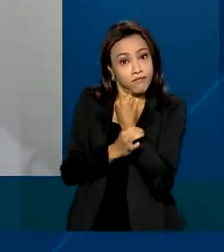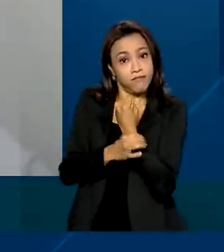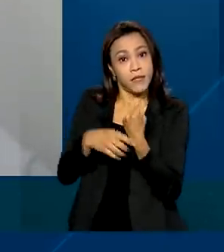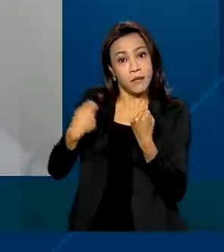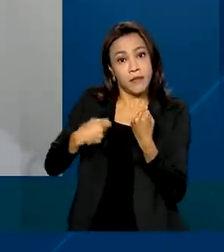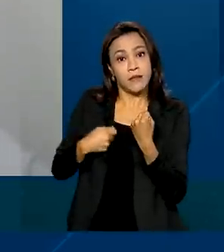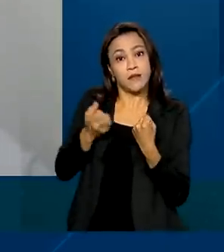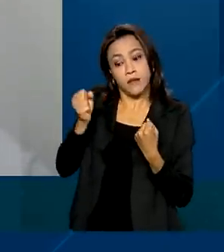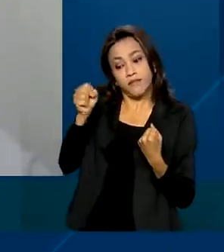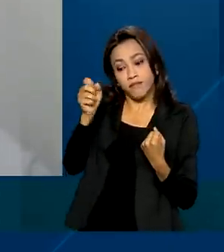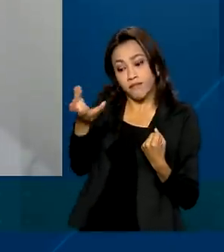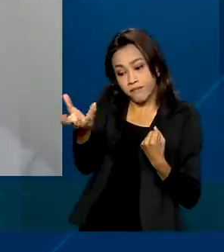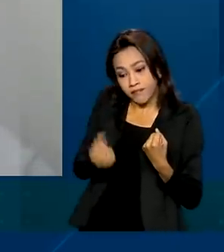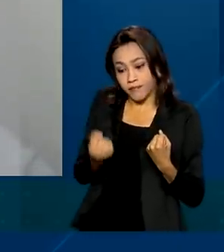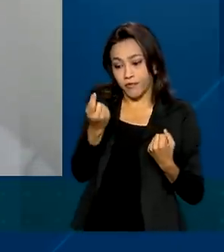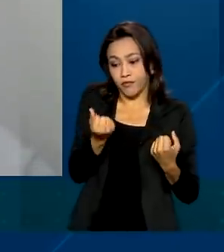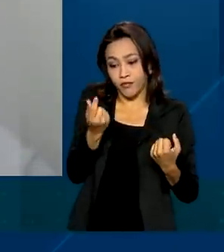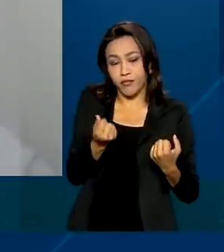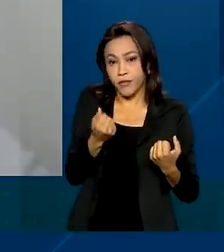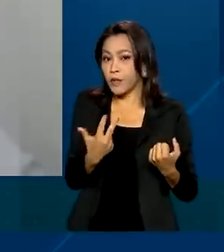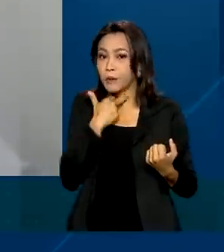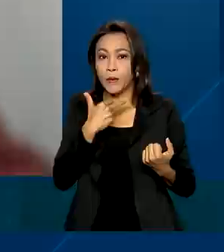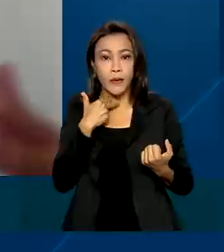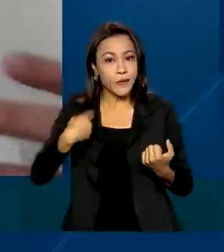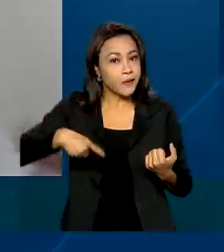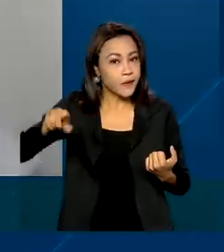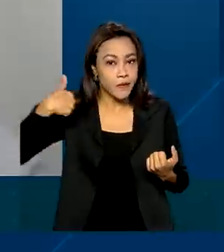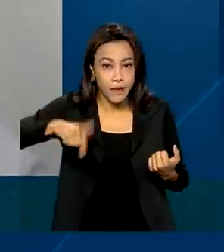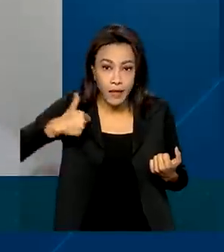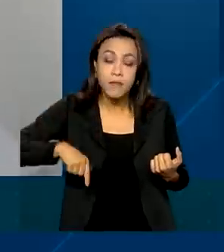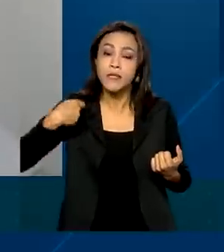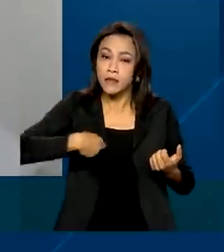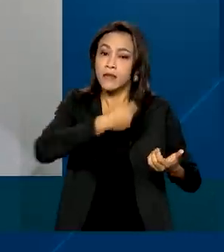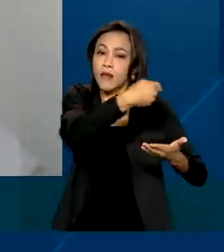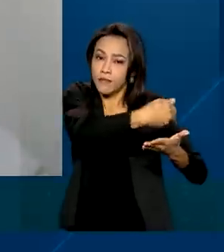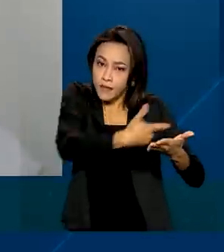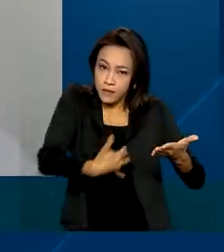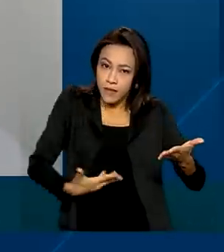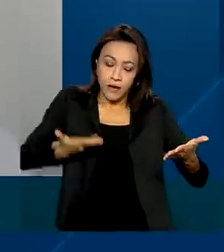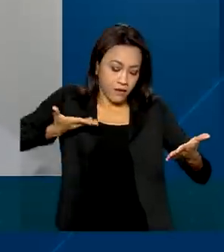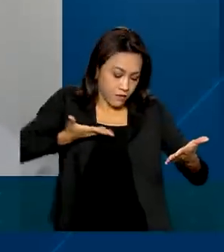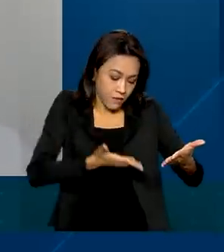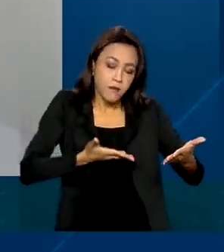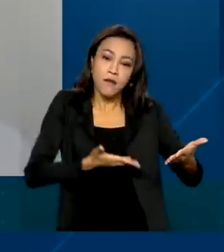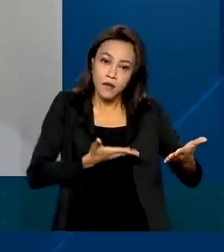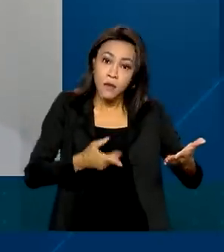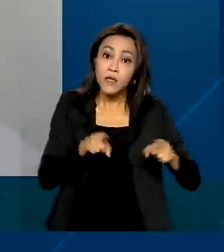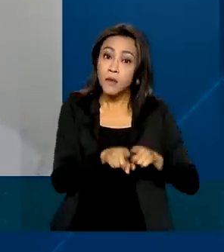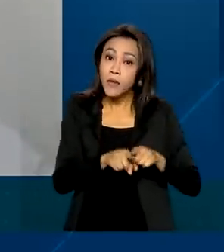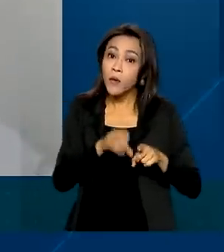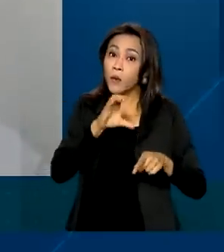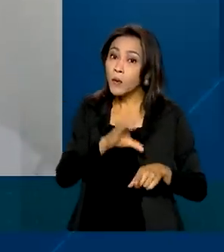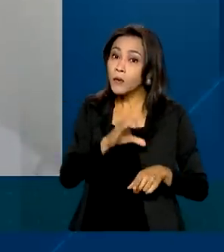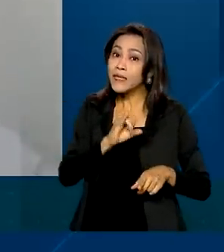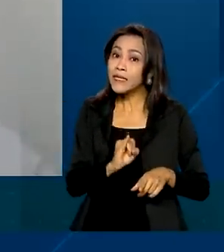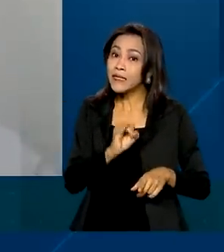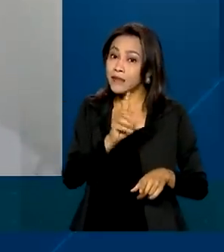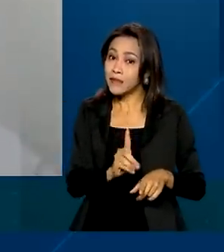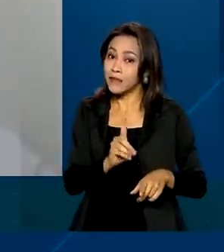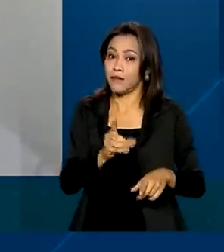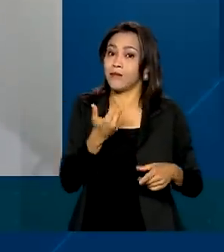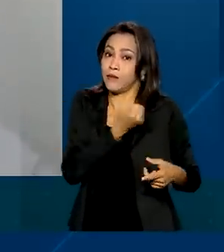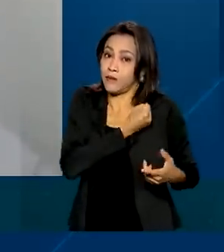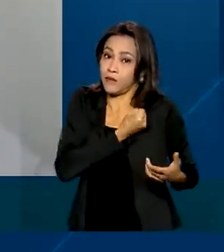uma incapacidade para o trabalho. Tem que vir de preferência com o CID e também é importante